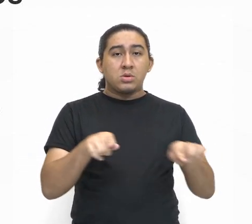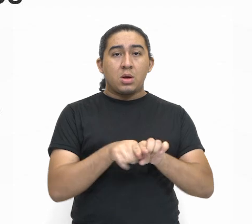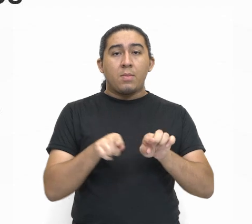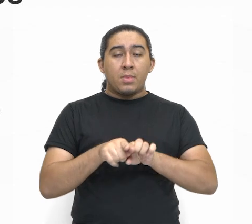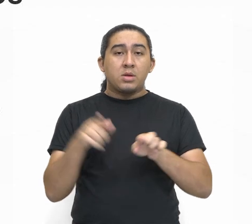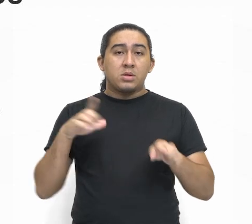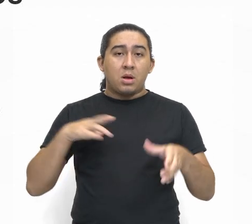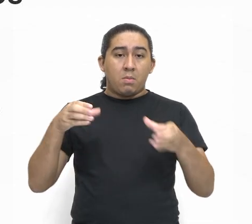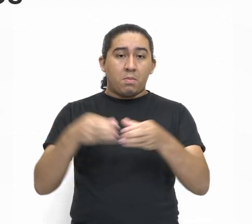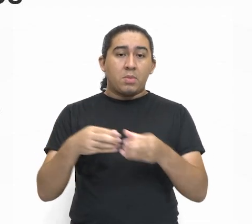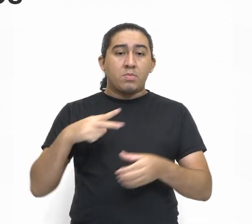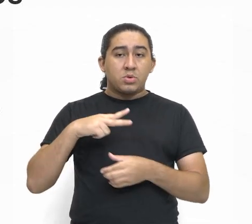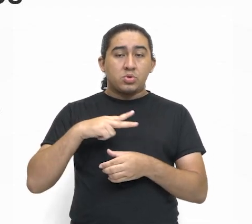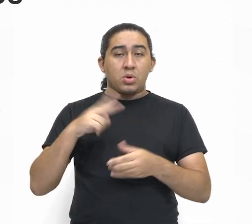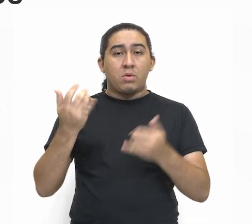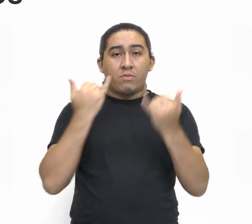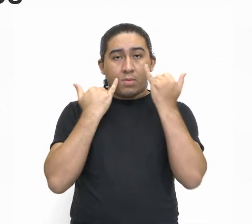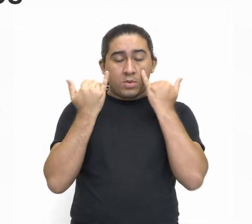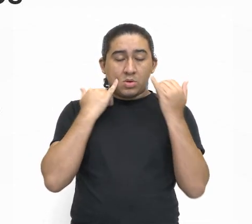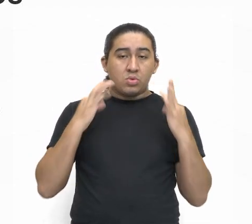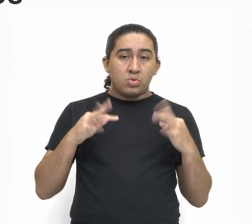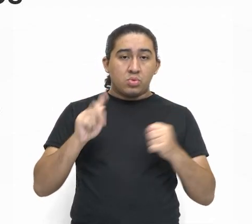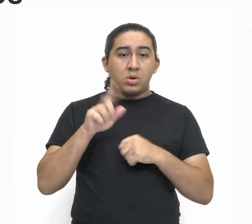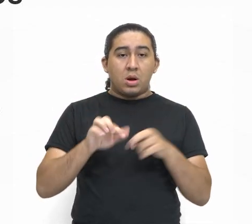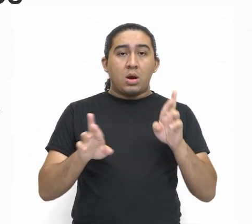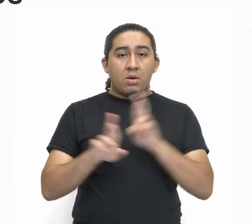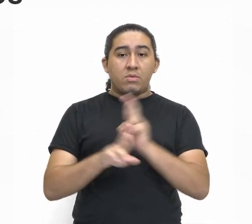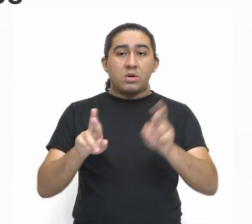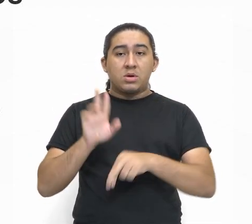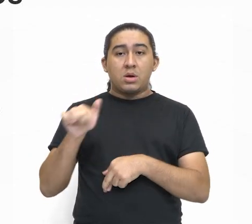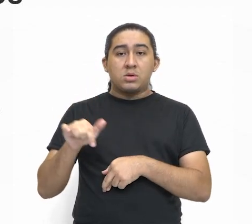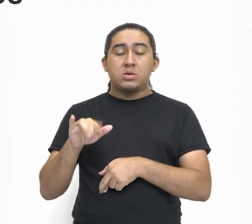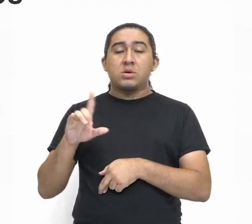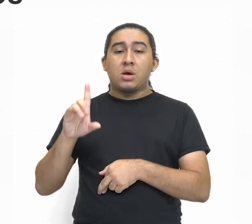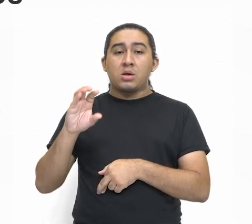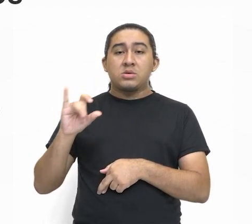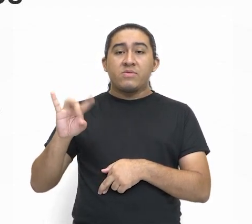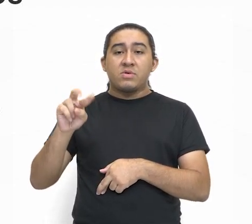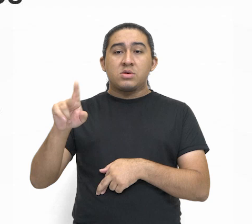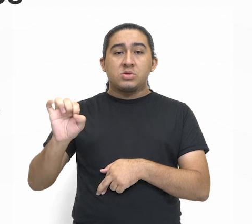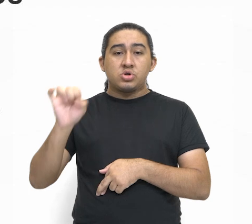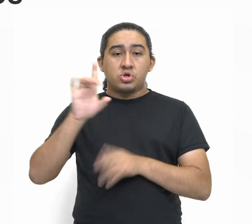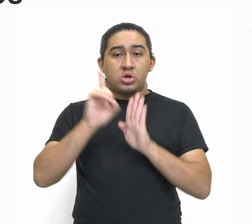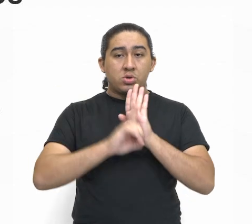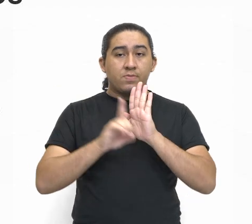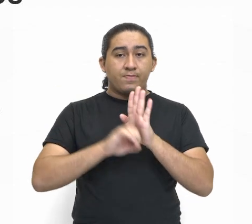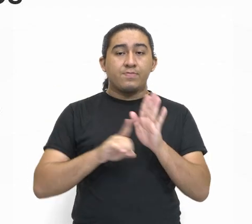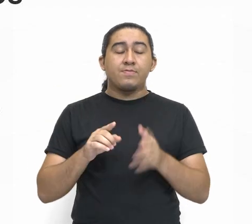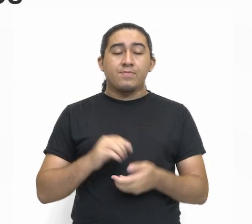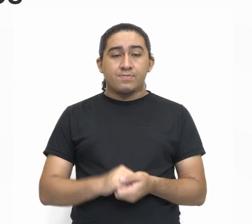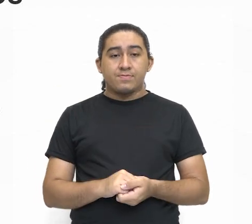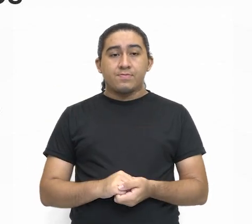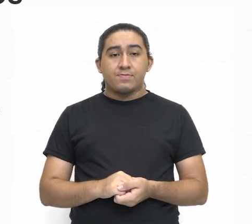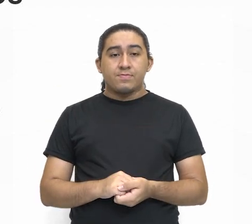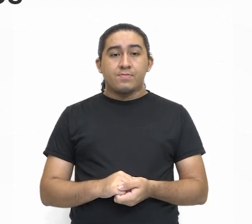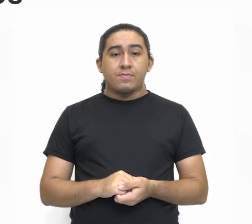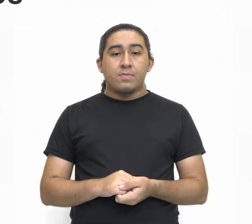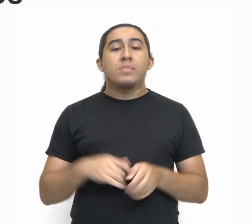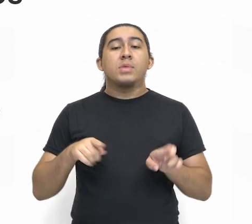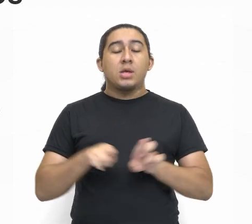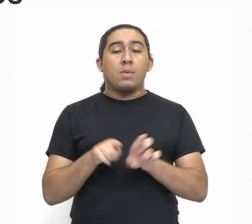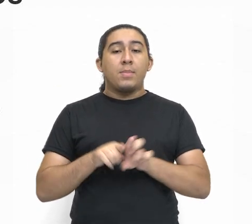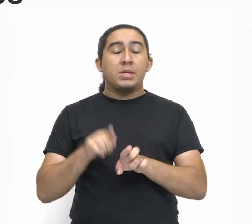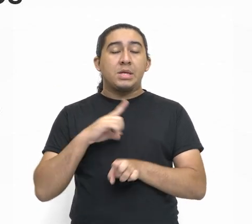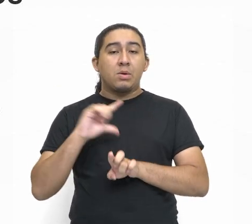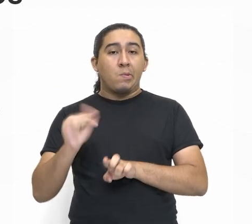Então, tudo isso aí está relacionado com os nossos direitos civis. Então, as pessoas têm direito. E nós temos